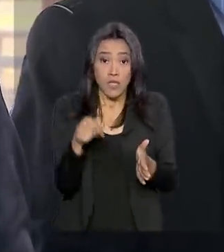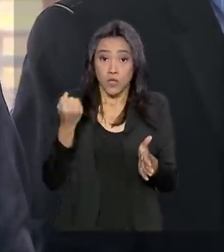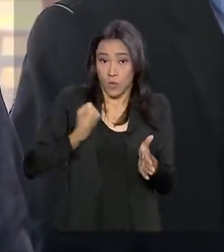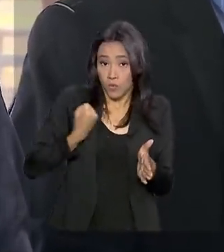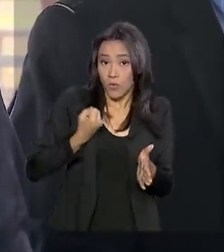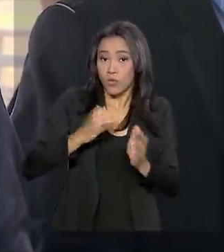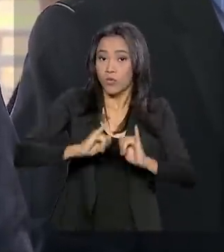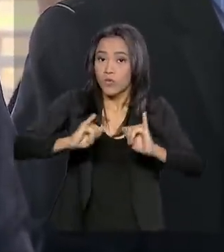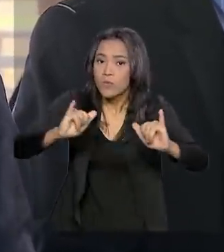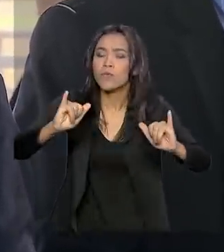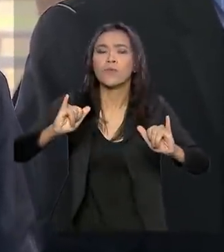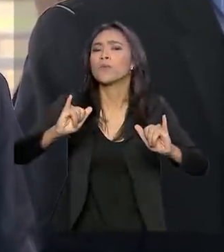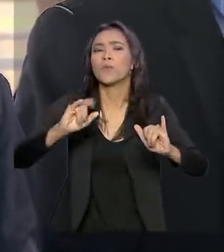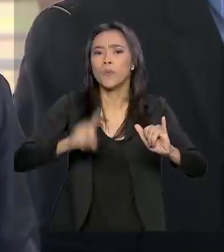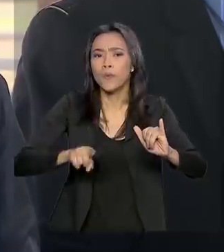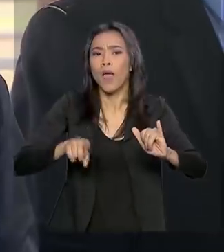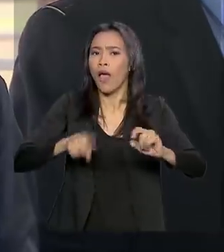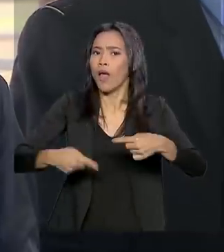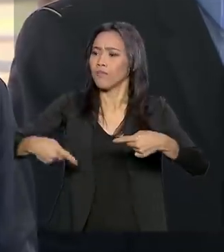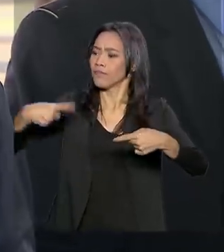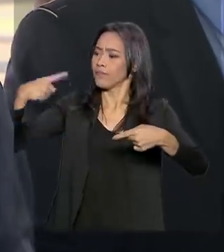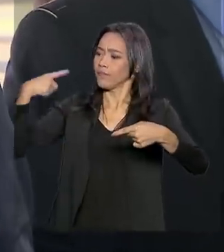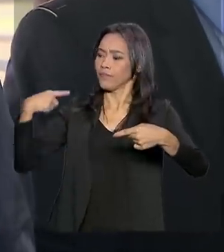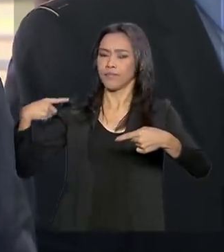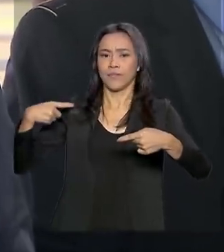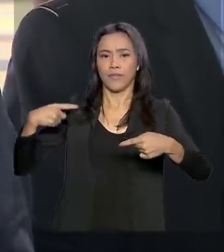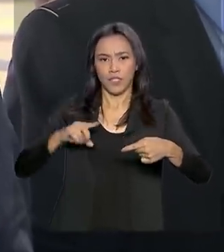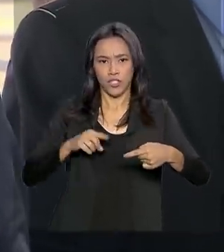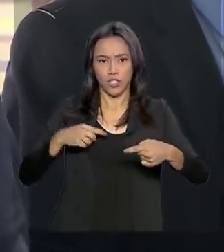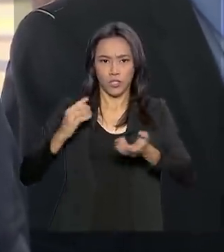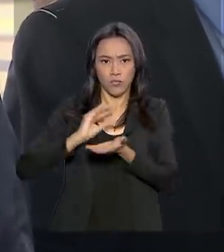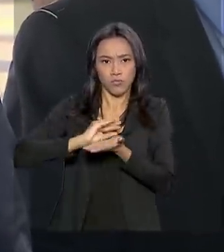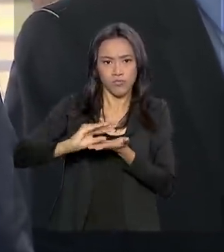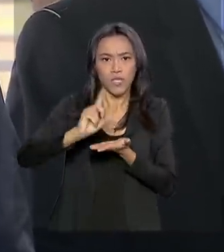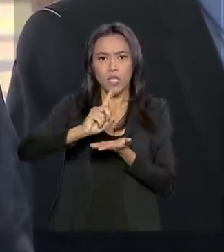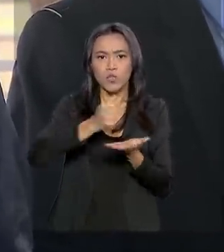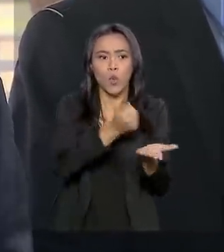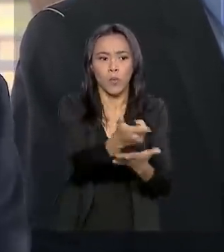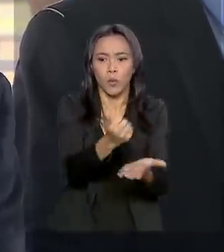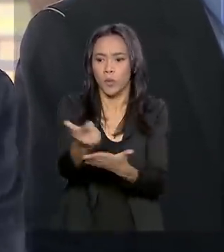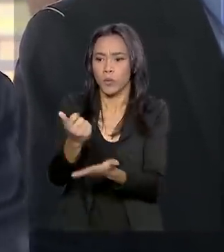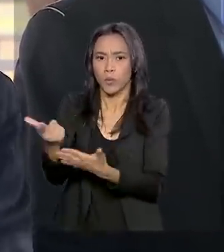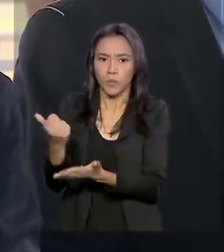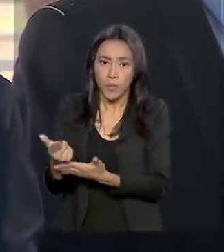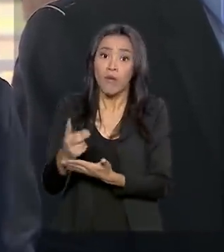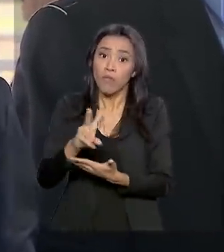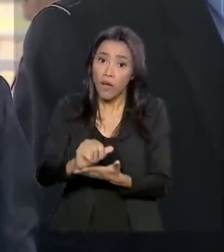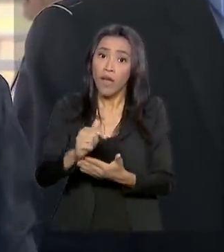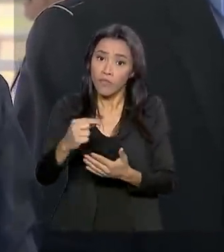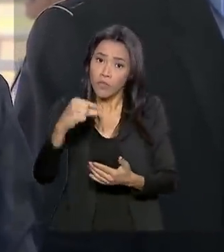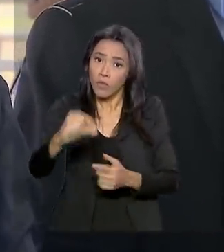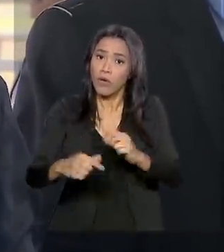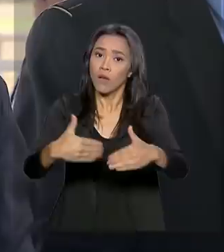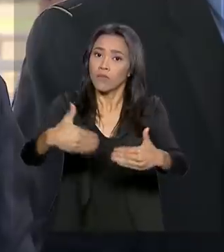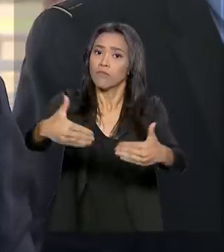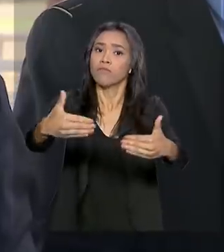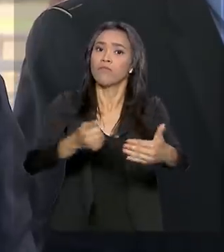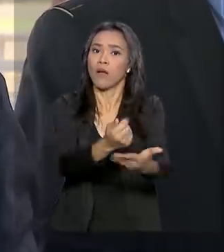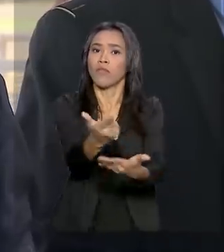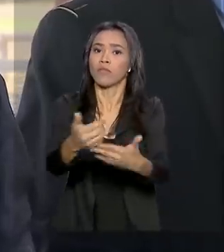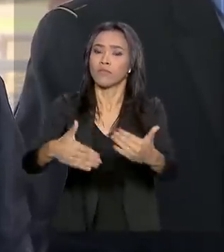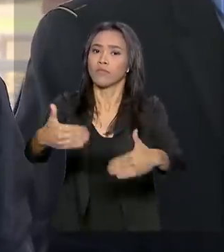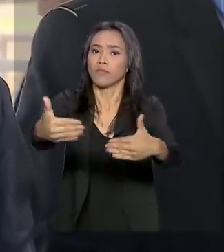né, é porque vem em cima de investimento e não em cima de consumo. O consumo vai vir um pequeno crescimento agora com a